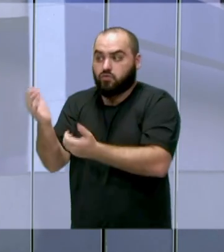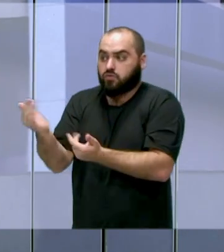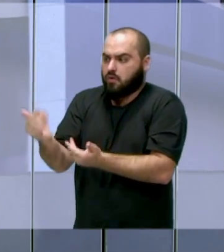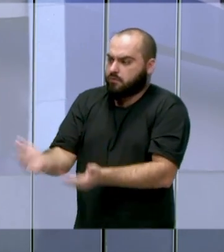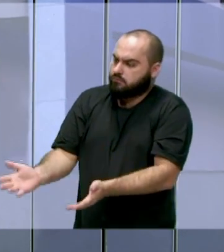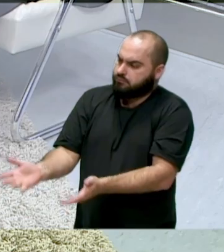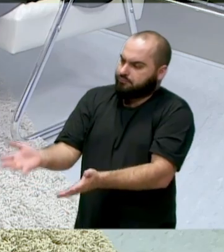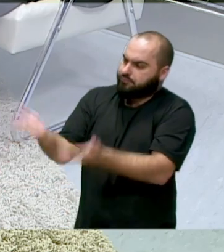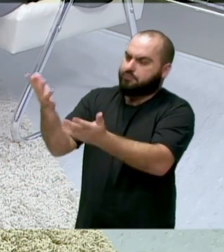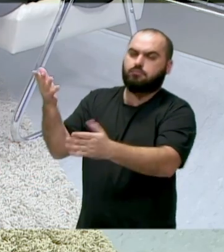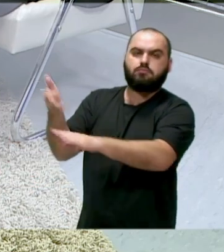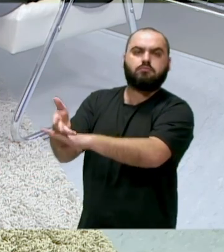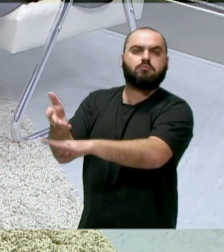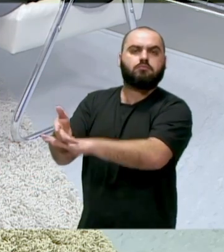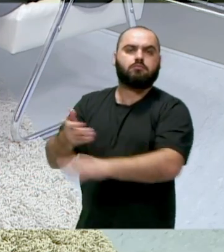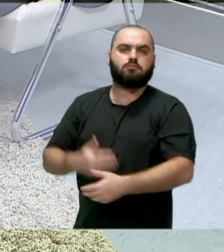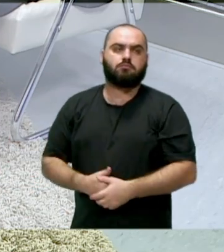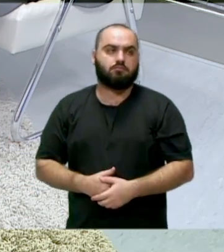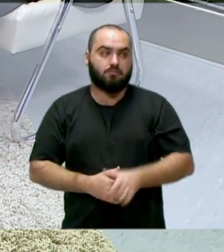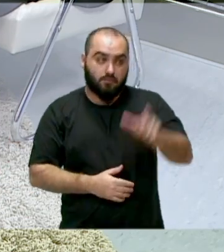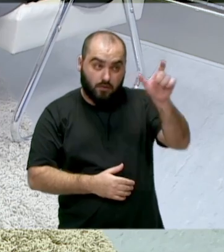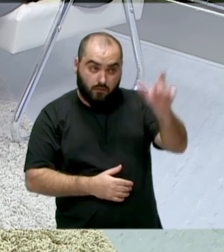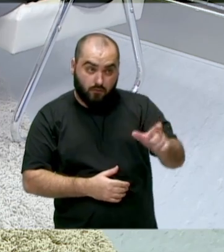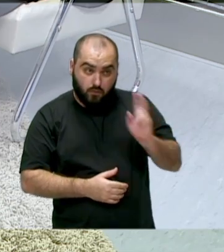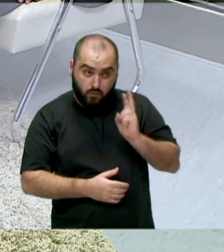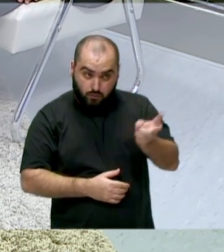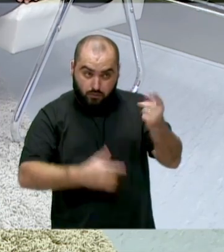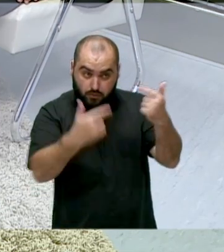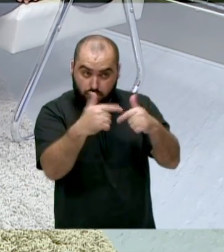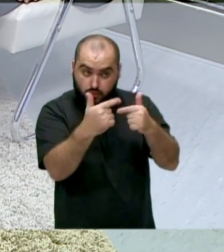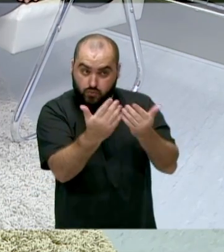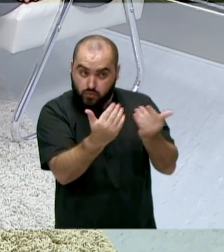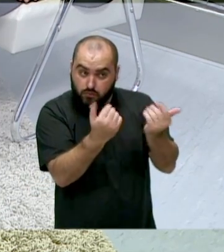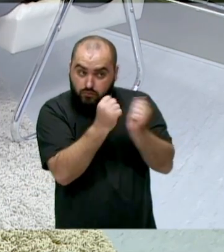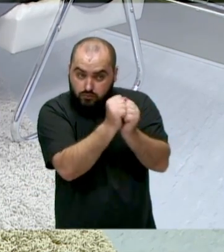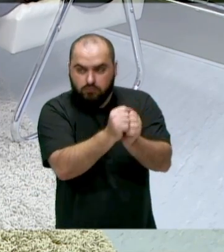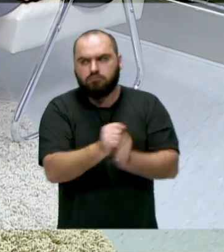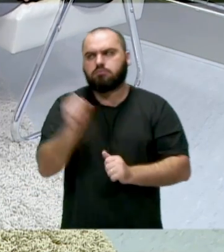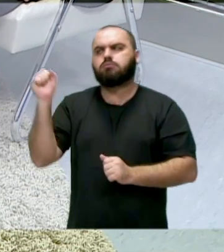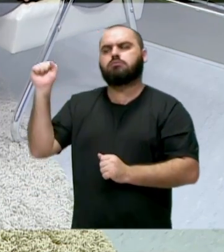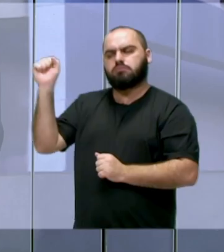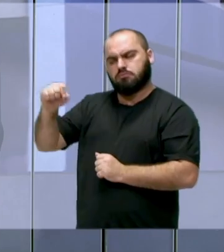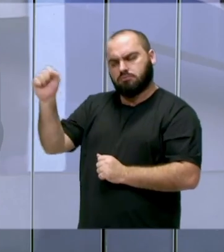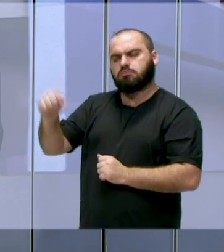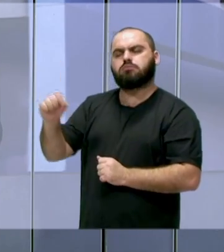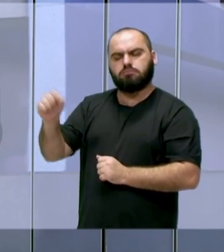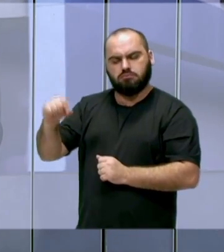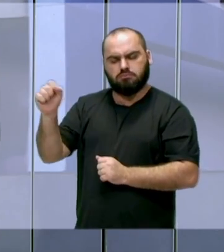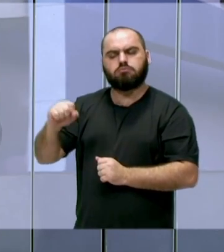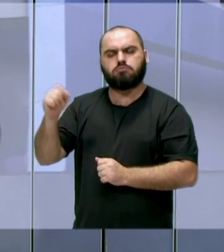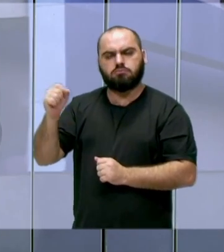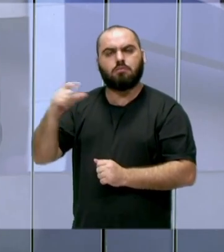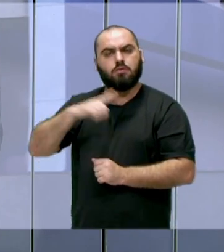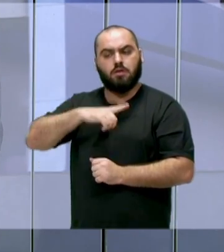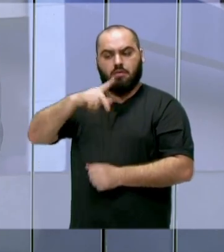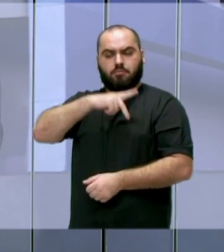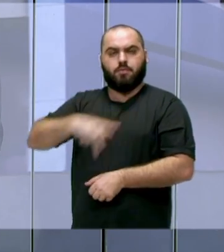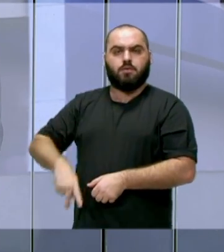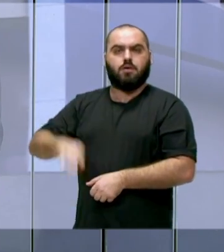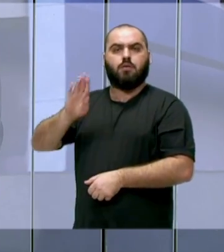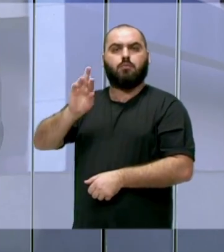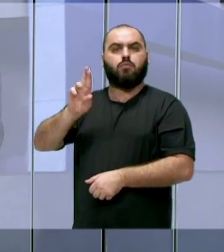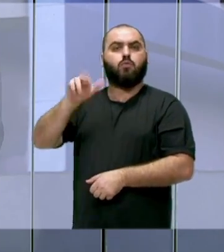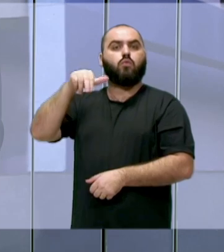a participar da política, né. O senhor continua trabalhando junto com a juventude ainda? Continuo trabalhando, hoje tem o nosso presidente, Bruno, da juventude do